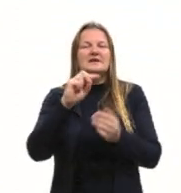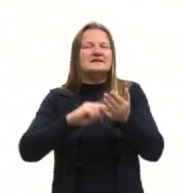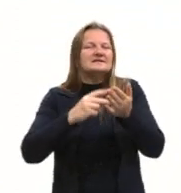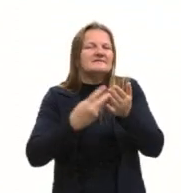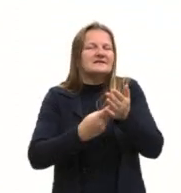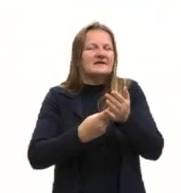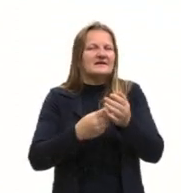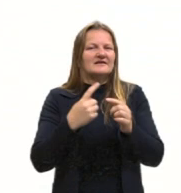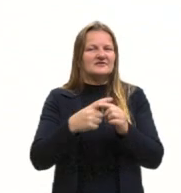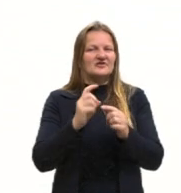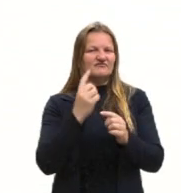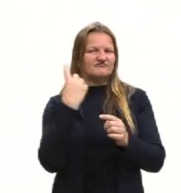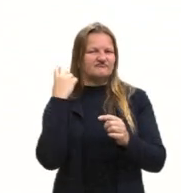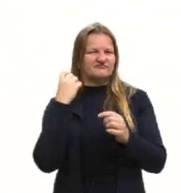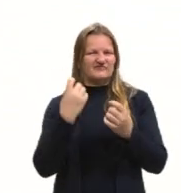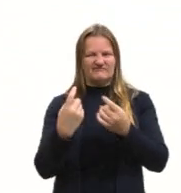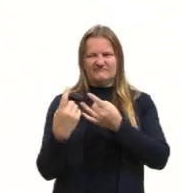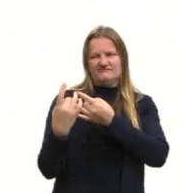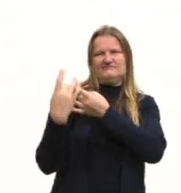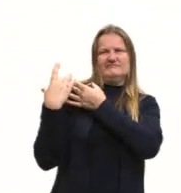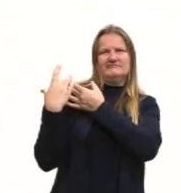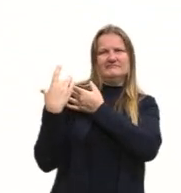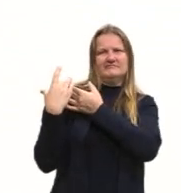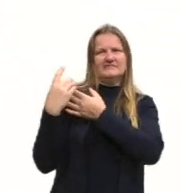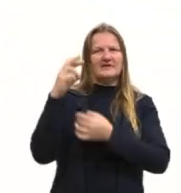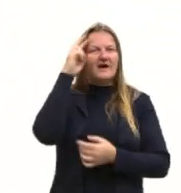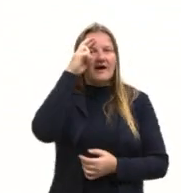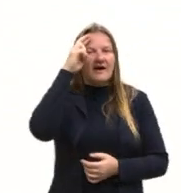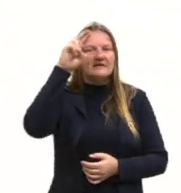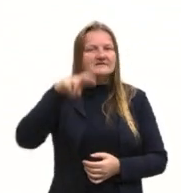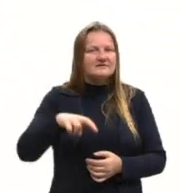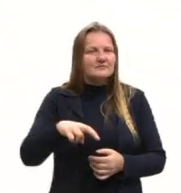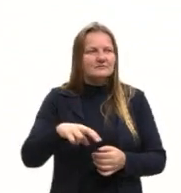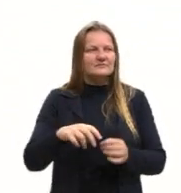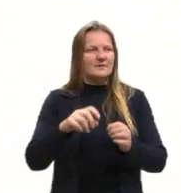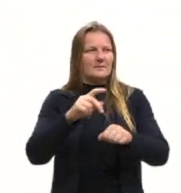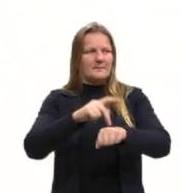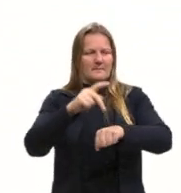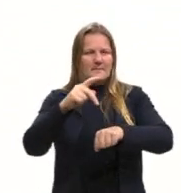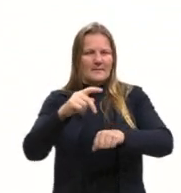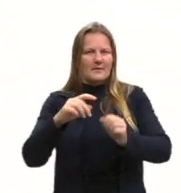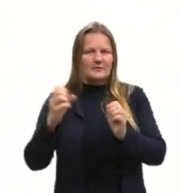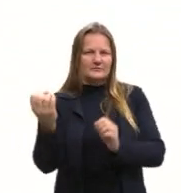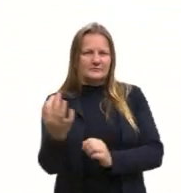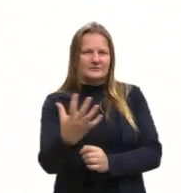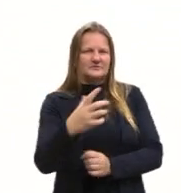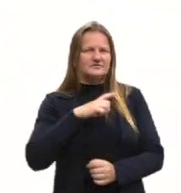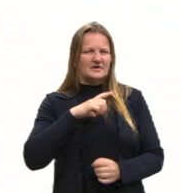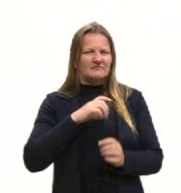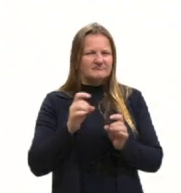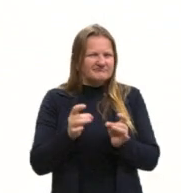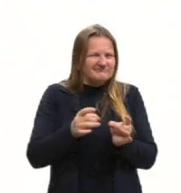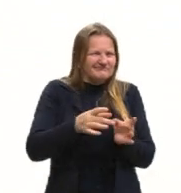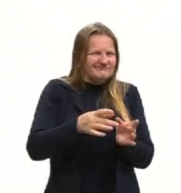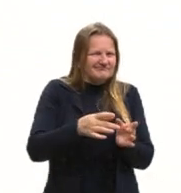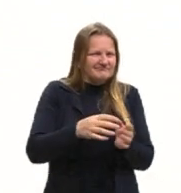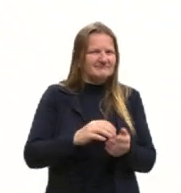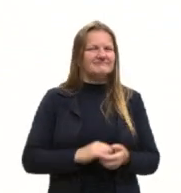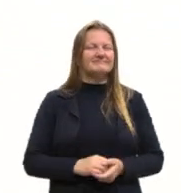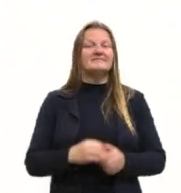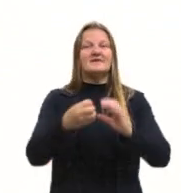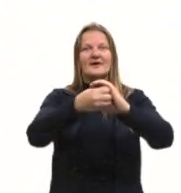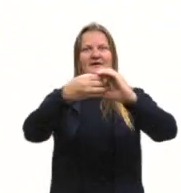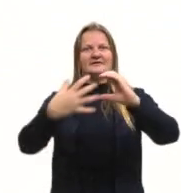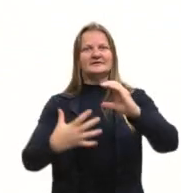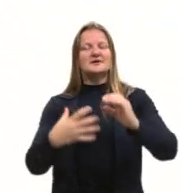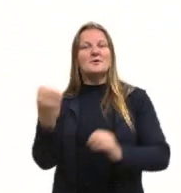Então, será que nós abandonamos a razão? O período moderno, lembre-se, o período moderno é o período... A característica da modernidade